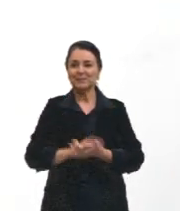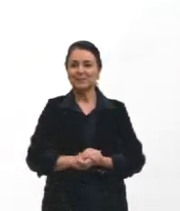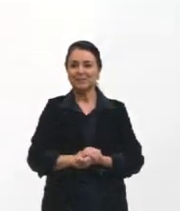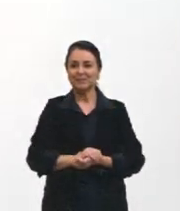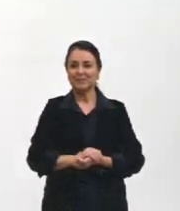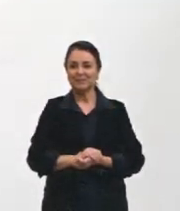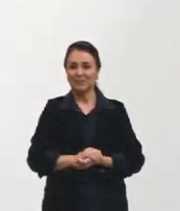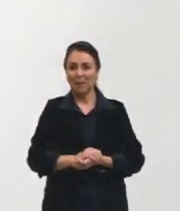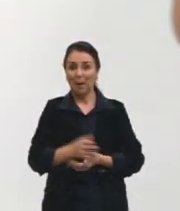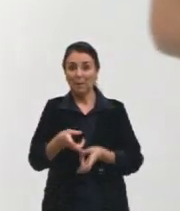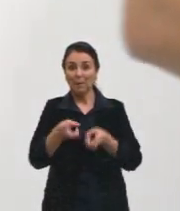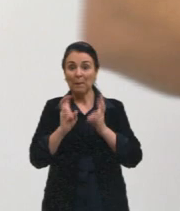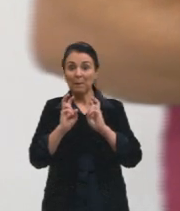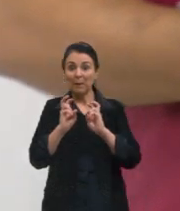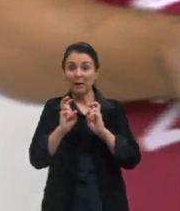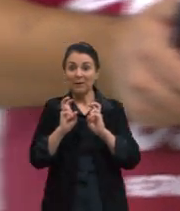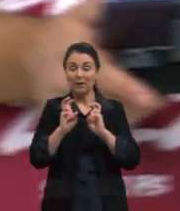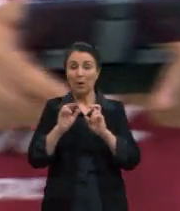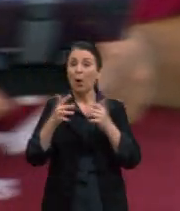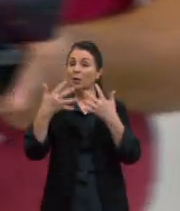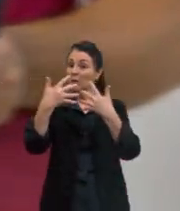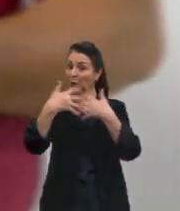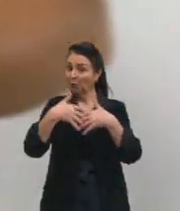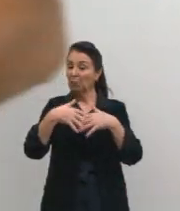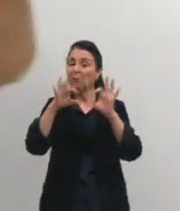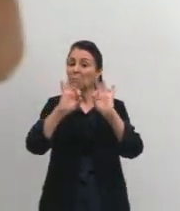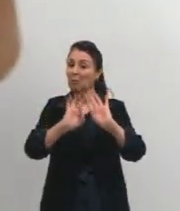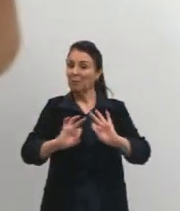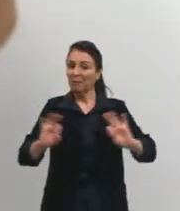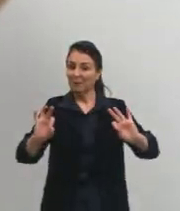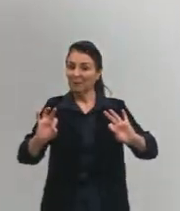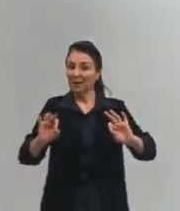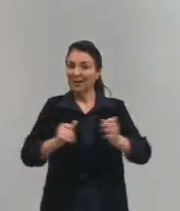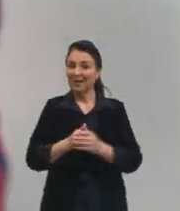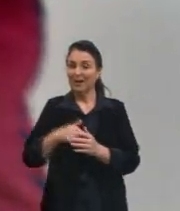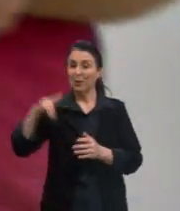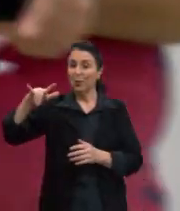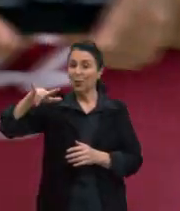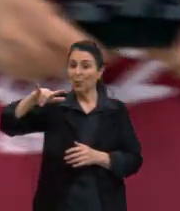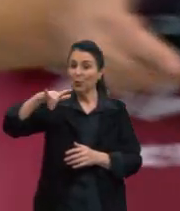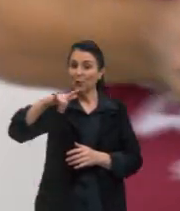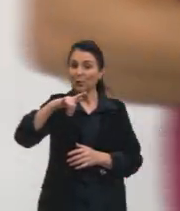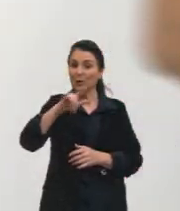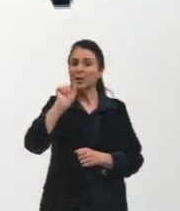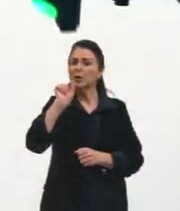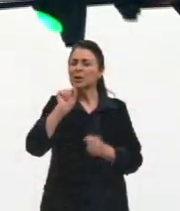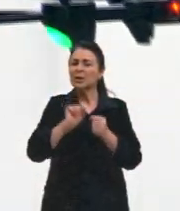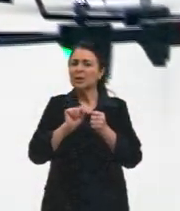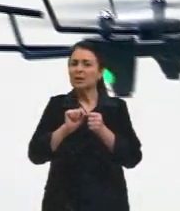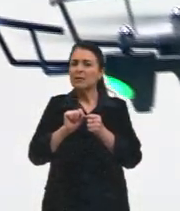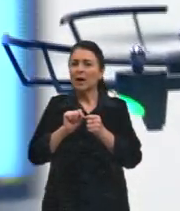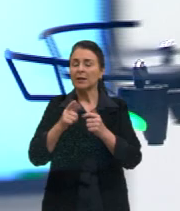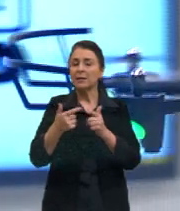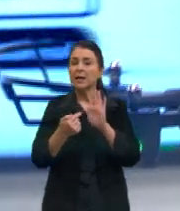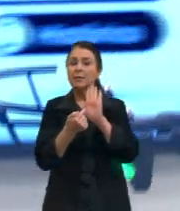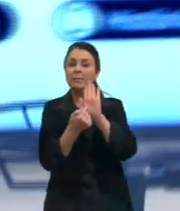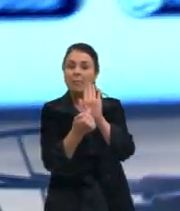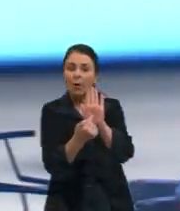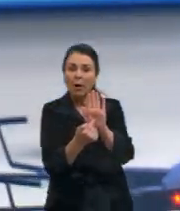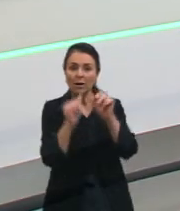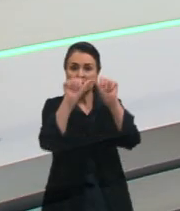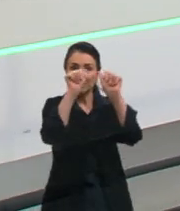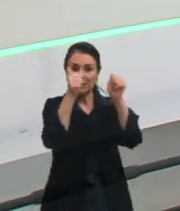Ó, por exemplo, aqui ele está funcionando, e aí, então, ele mostra as imagens. se vocês